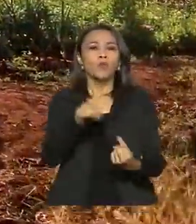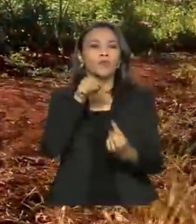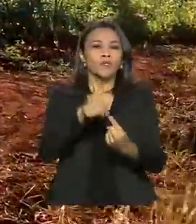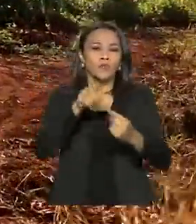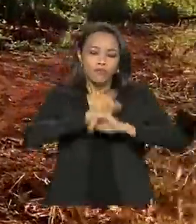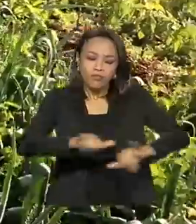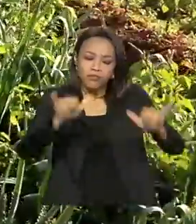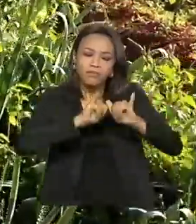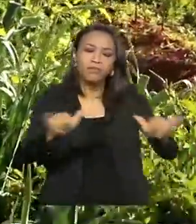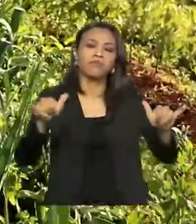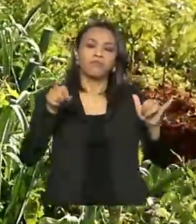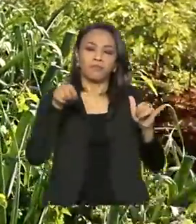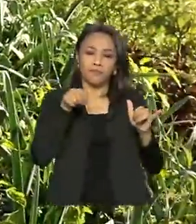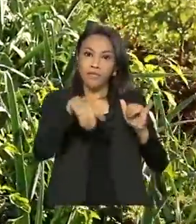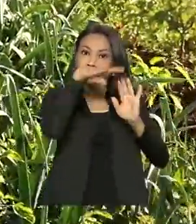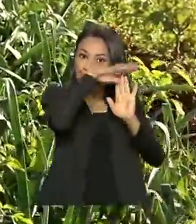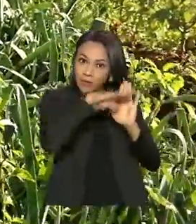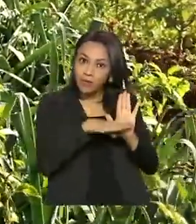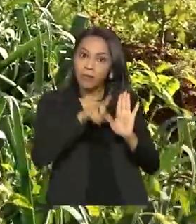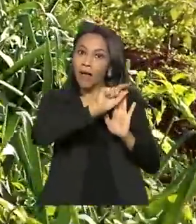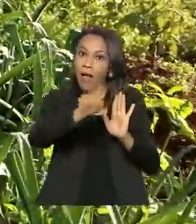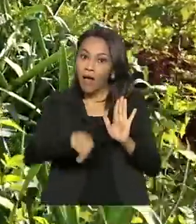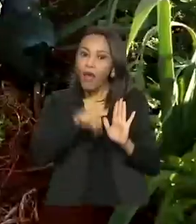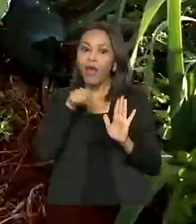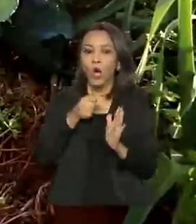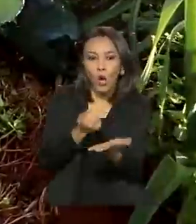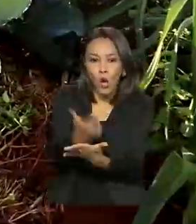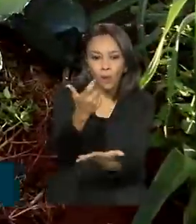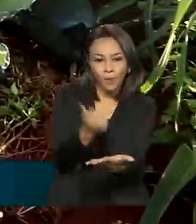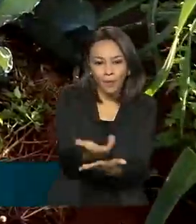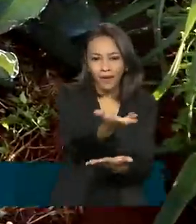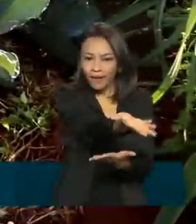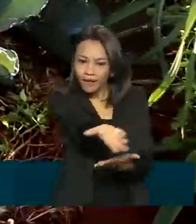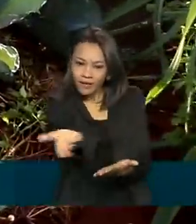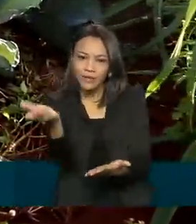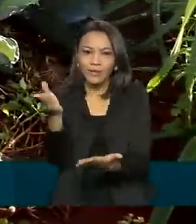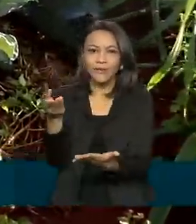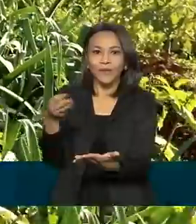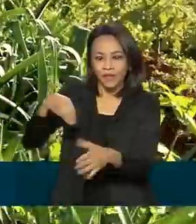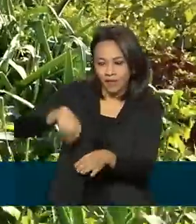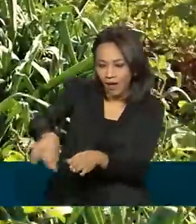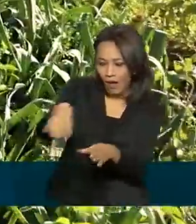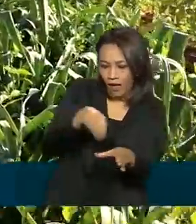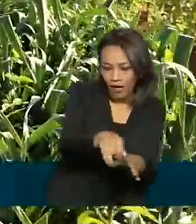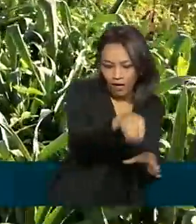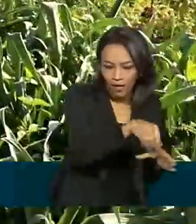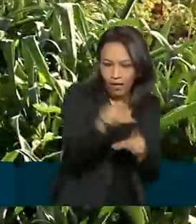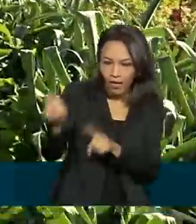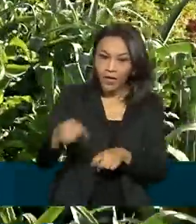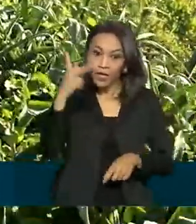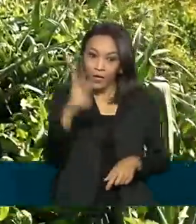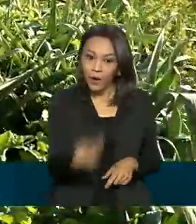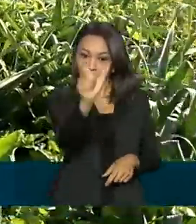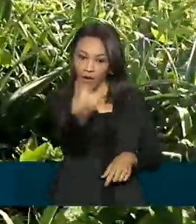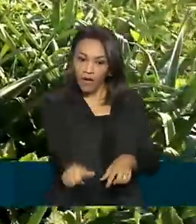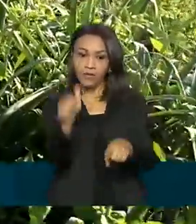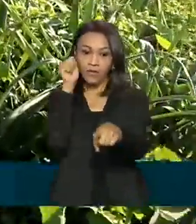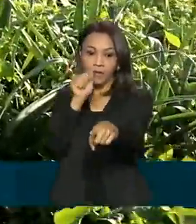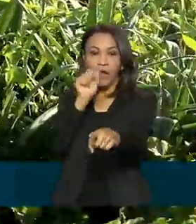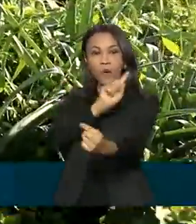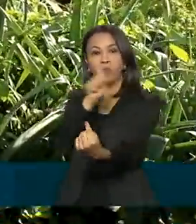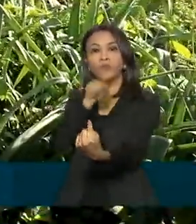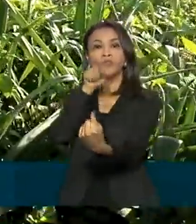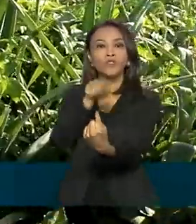Brasileiros pelo Brasil é comprar a produção de agricultores familiares como Dona Ivone, com o objetivo